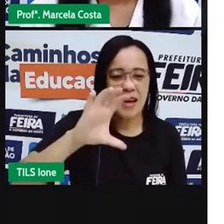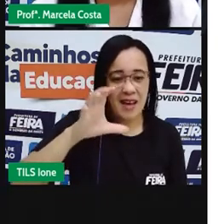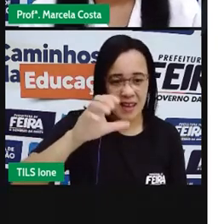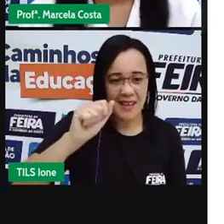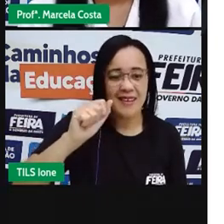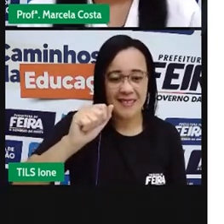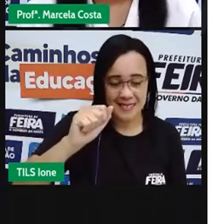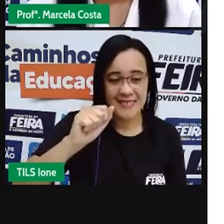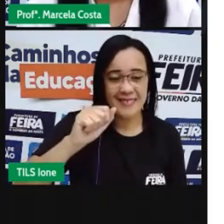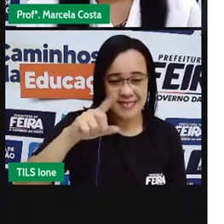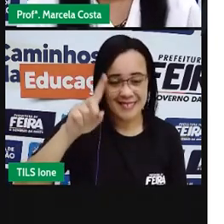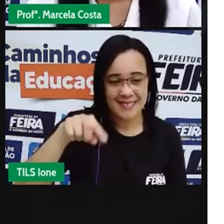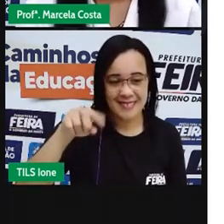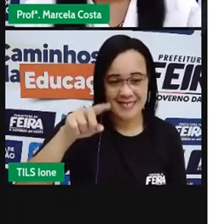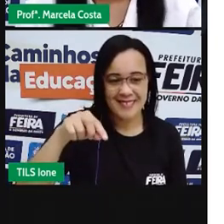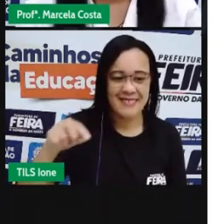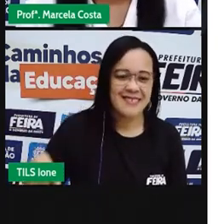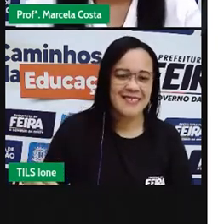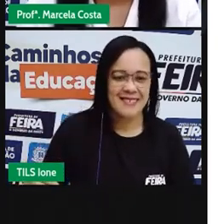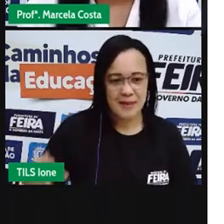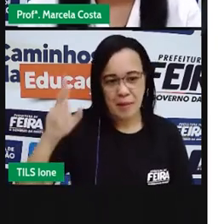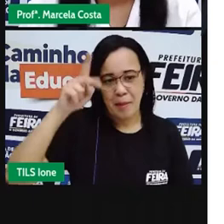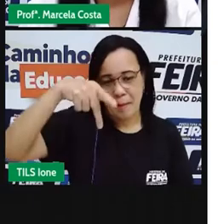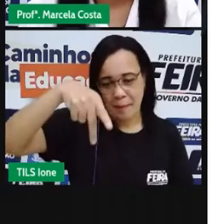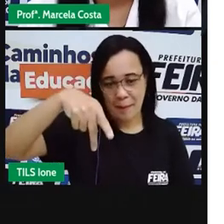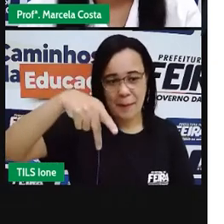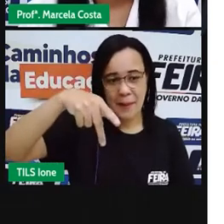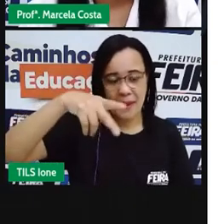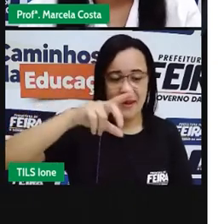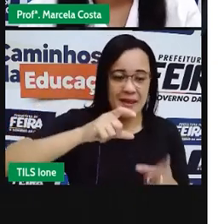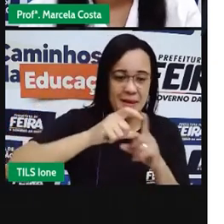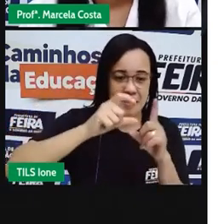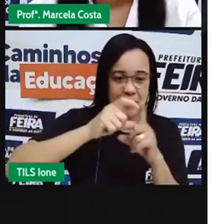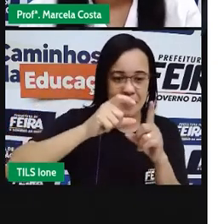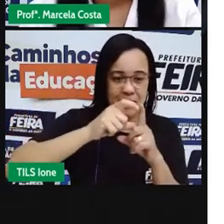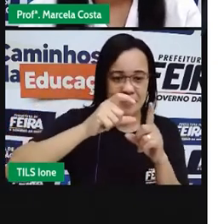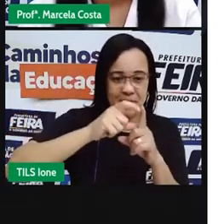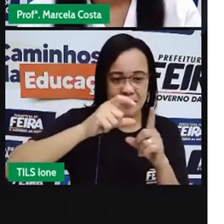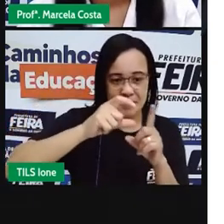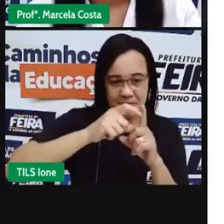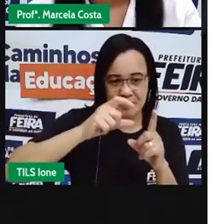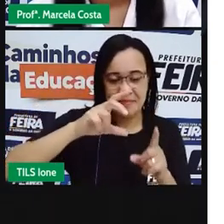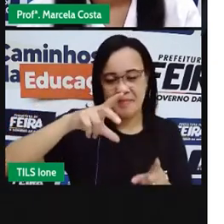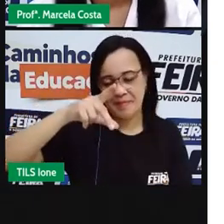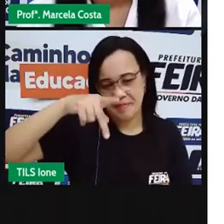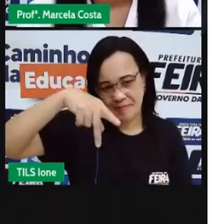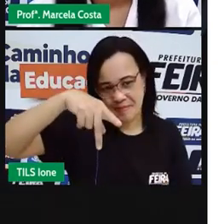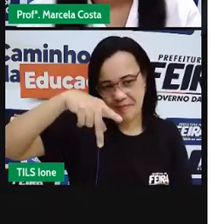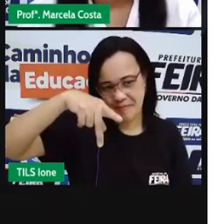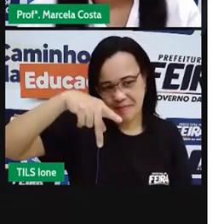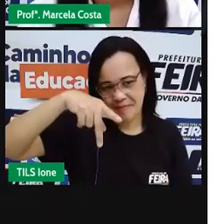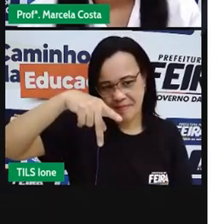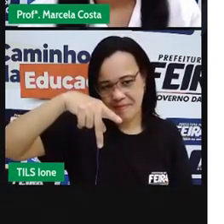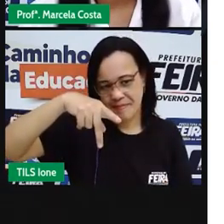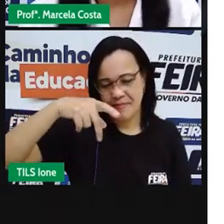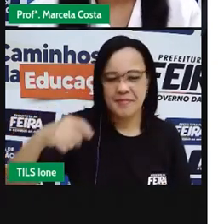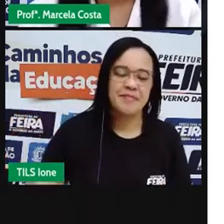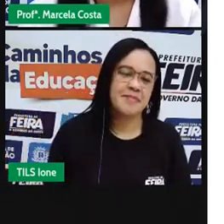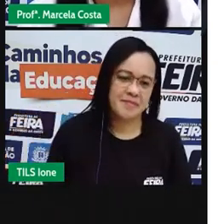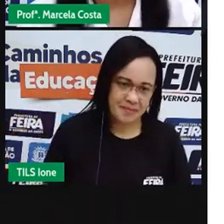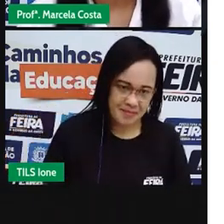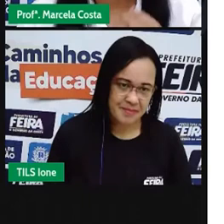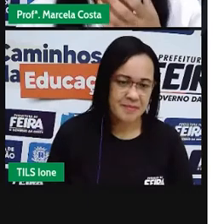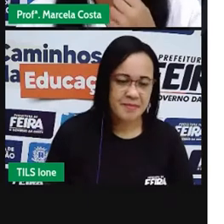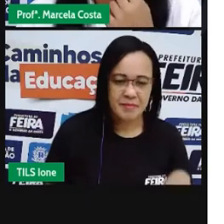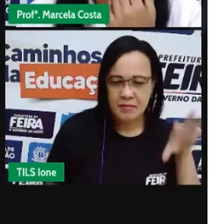Ela é iniciada pela letra P. Olha. P. Você